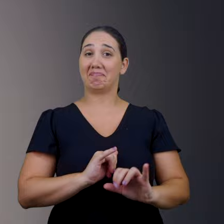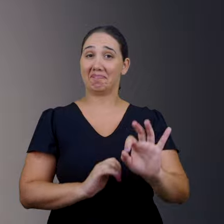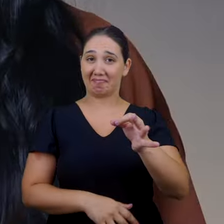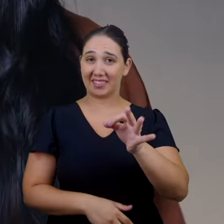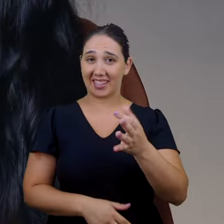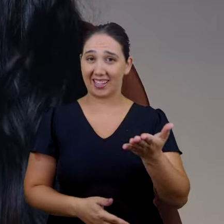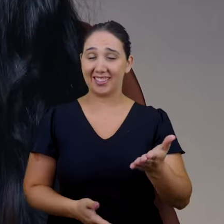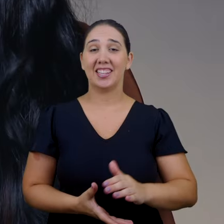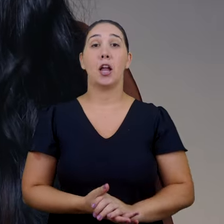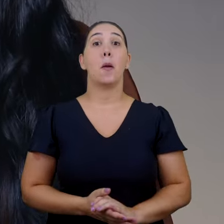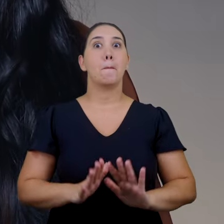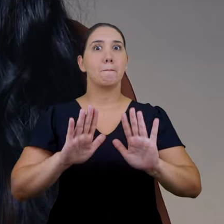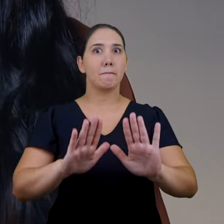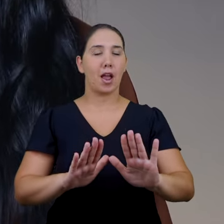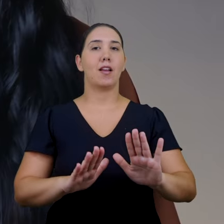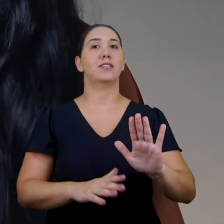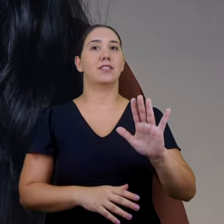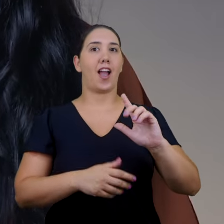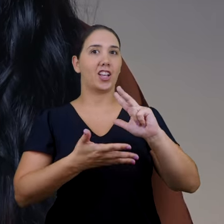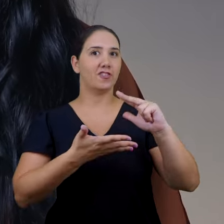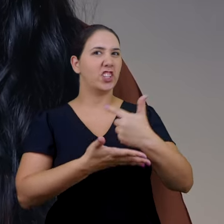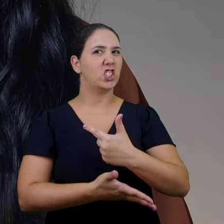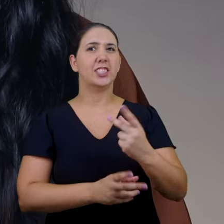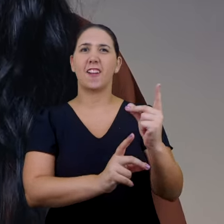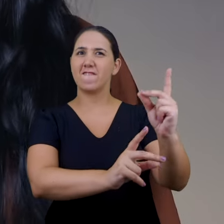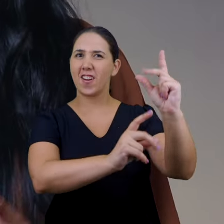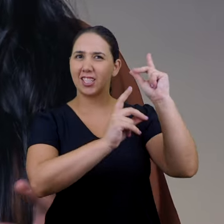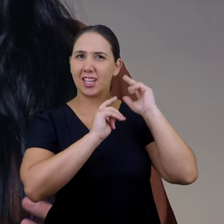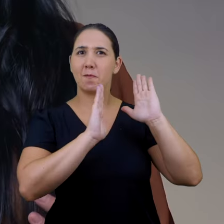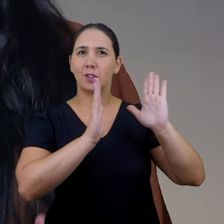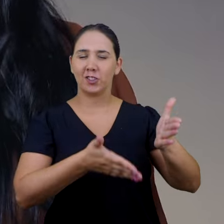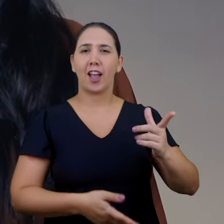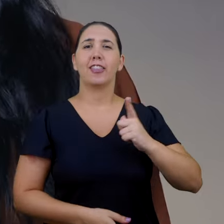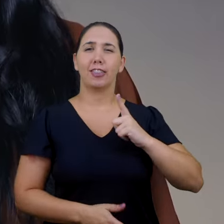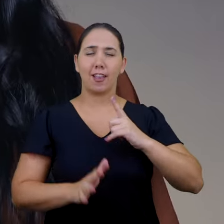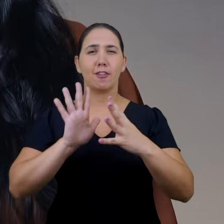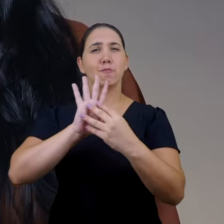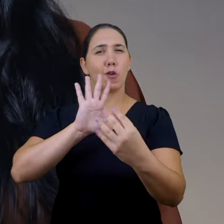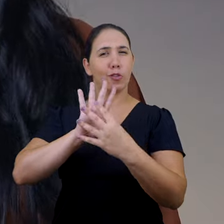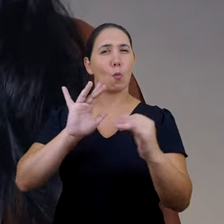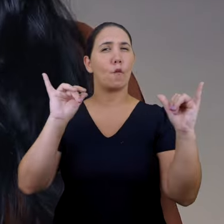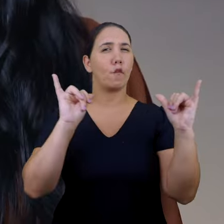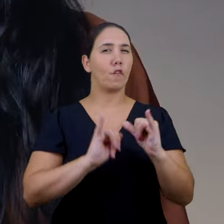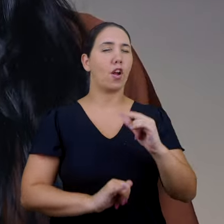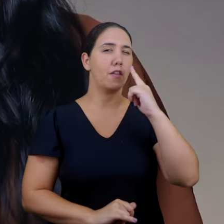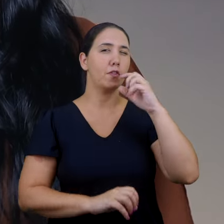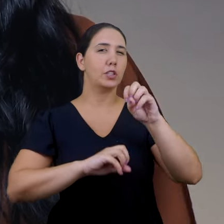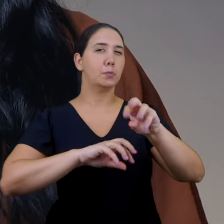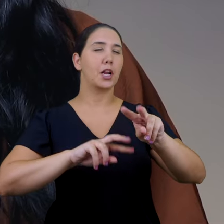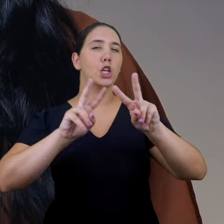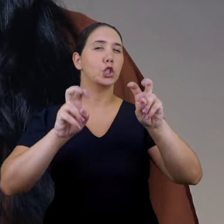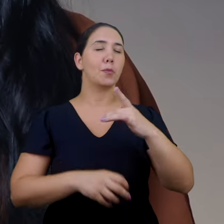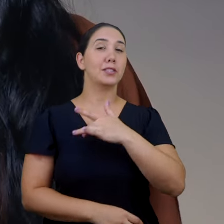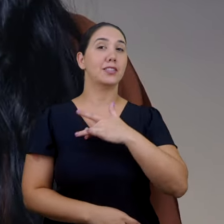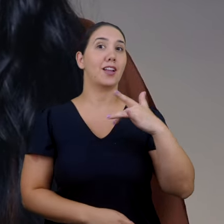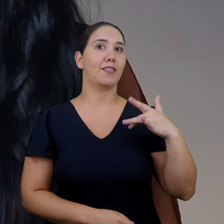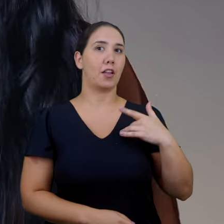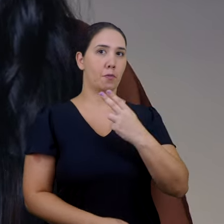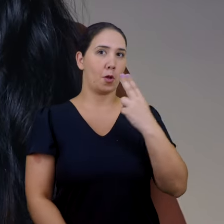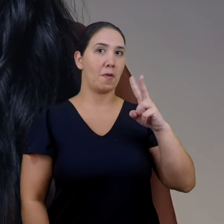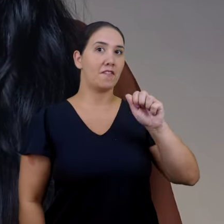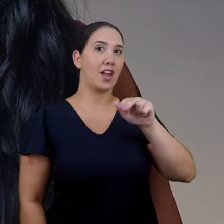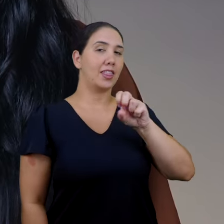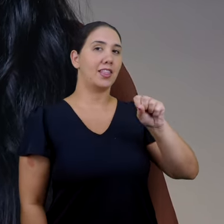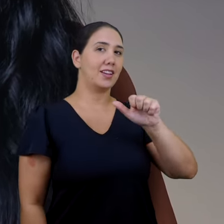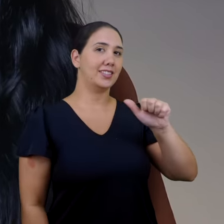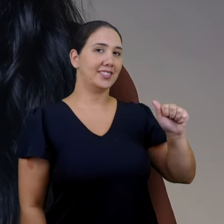beleza, os Adventistas já carregavam o conceito de estilo de vida saudável, só que por outras razões. Meu nome é Vanessa